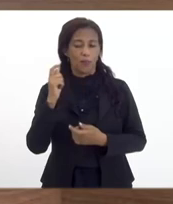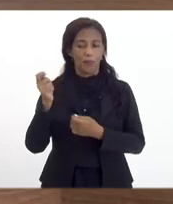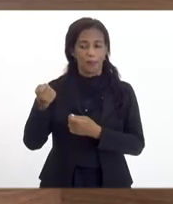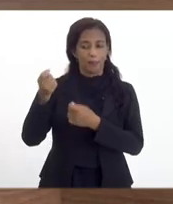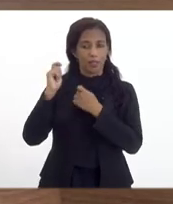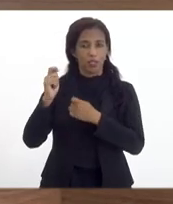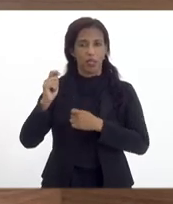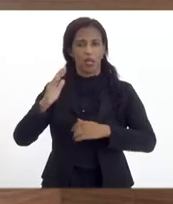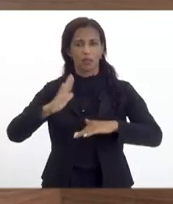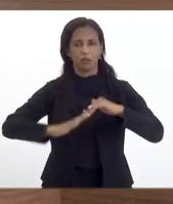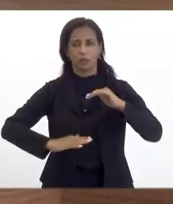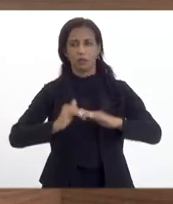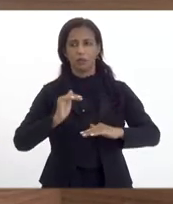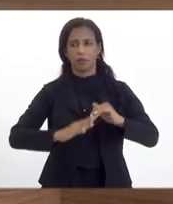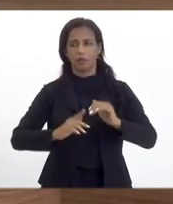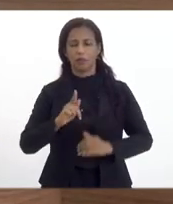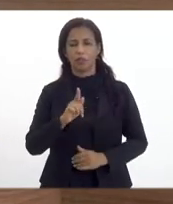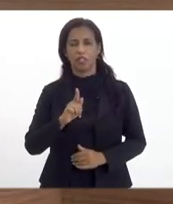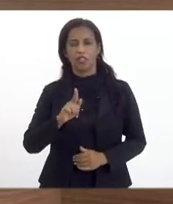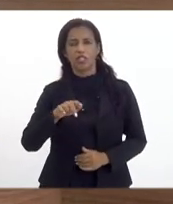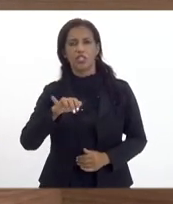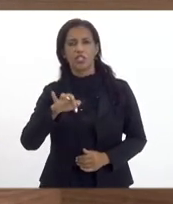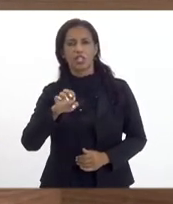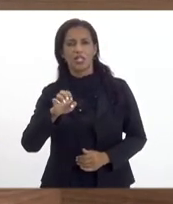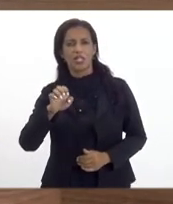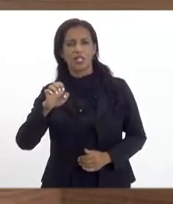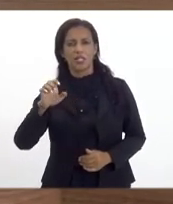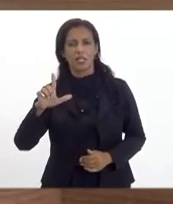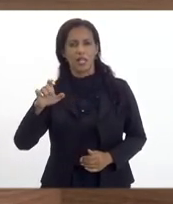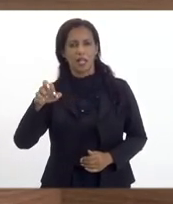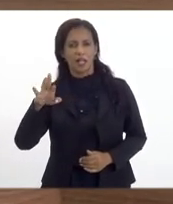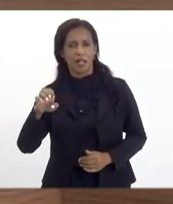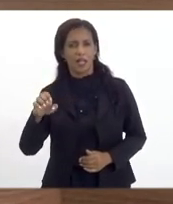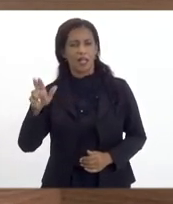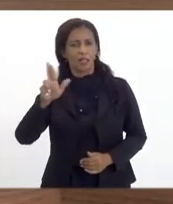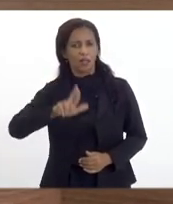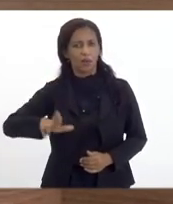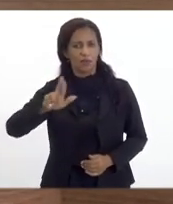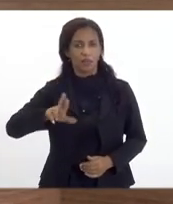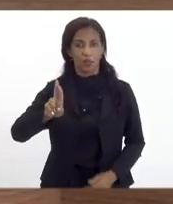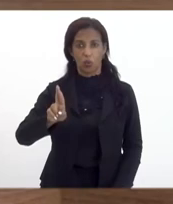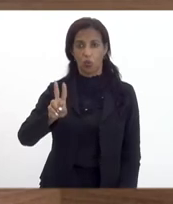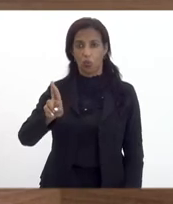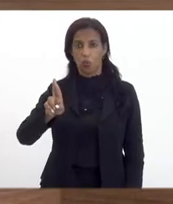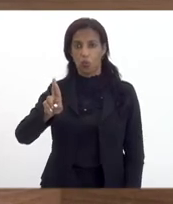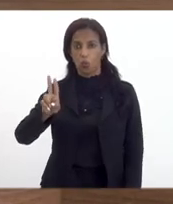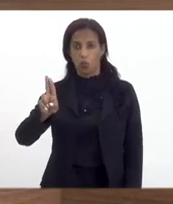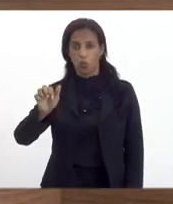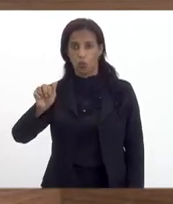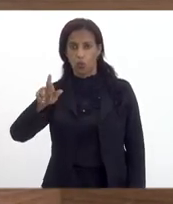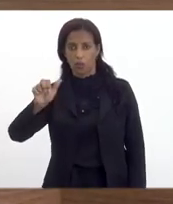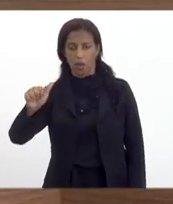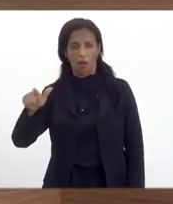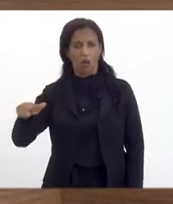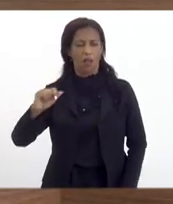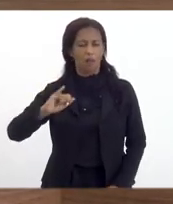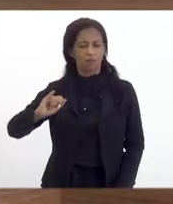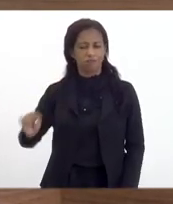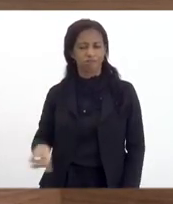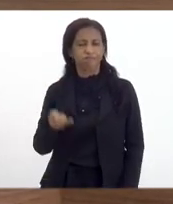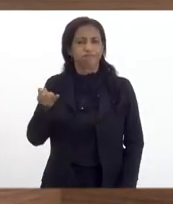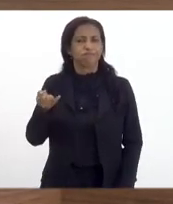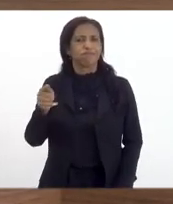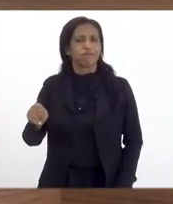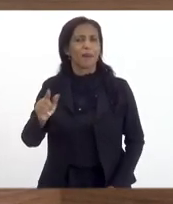projeto da professora Gesilene Oliveira, da Universidade Rural, que promove o aproveitamento